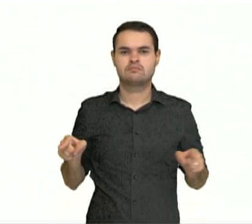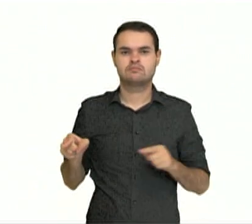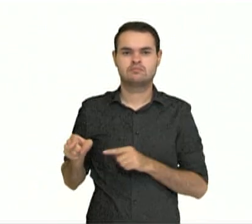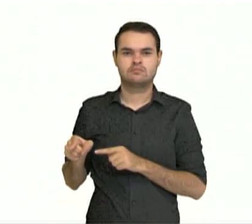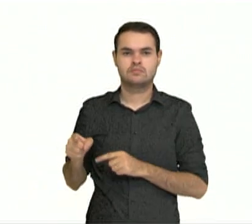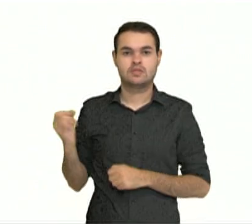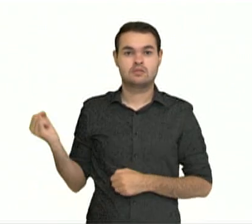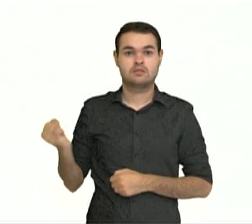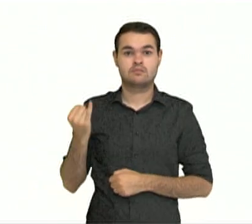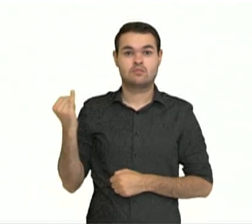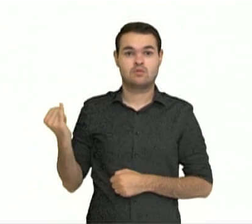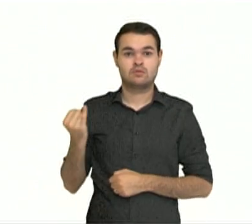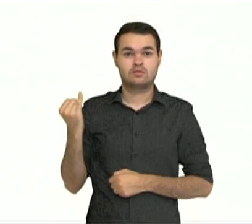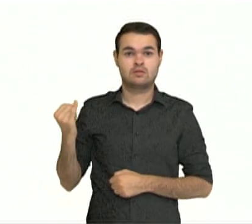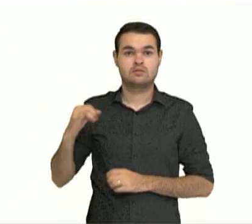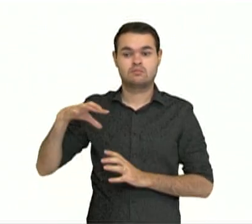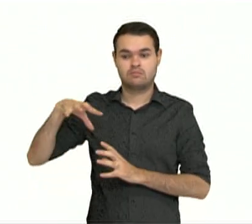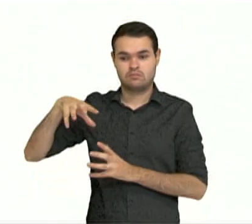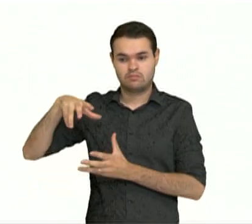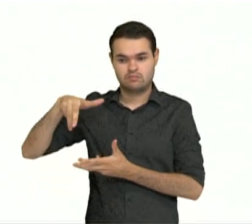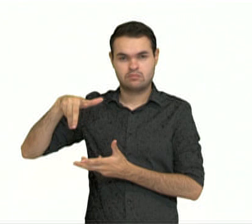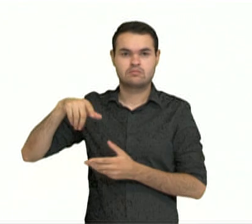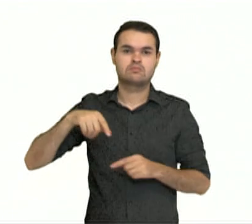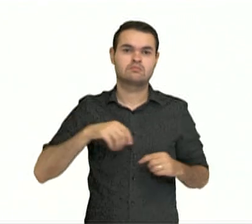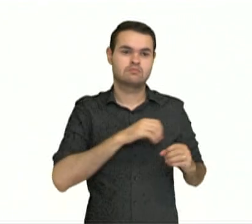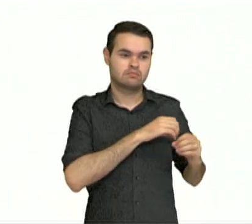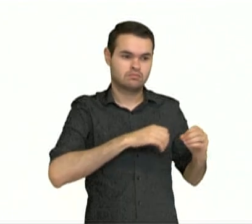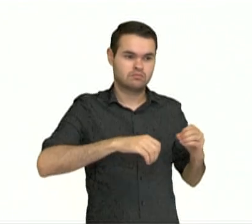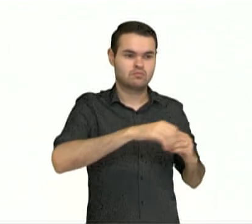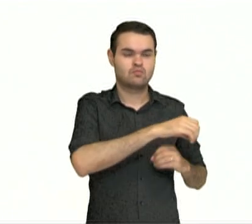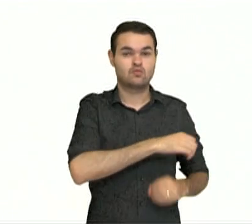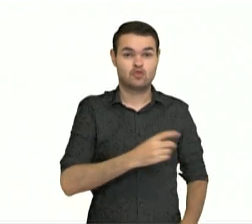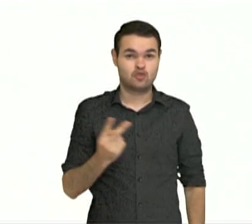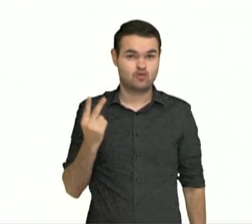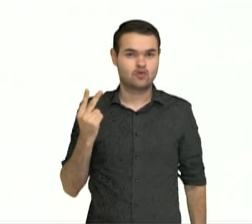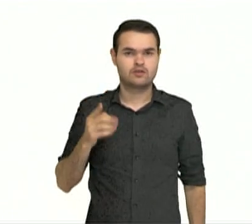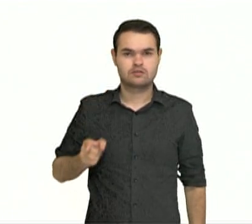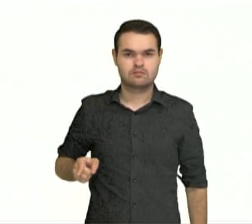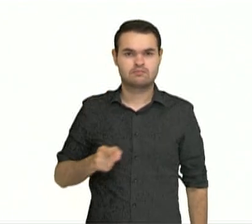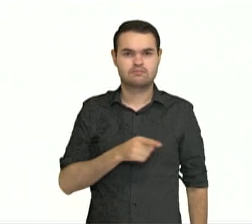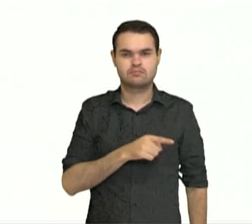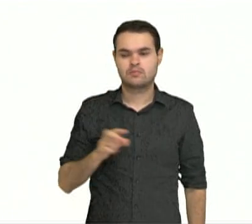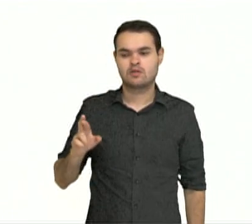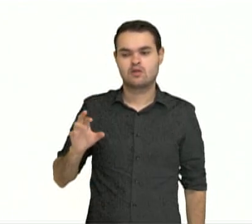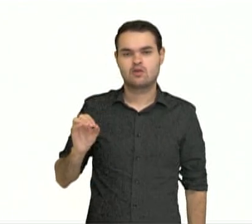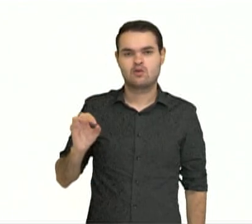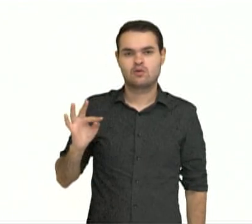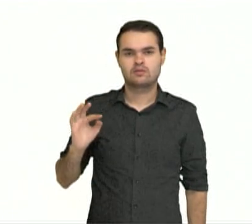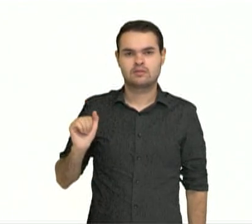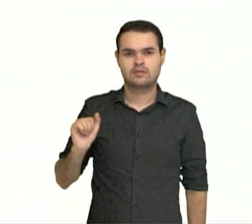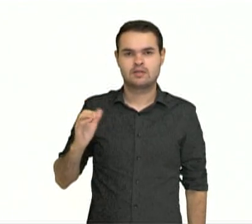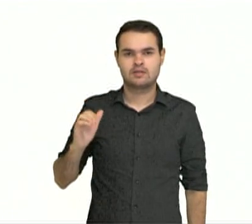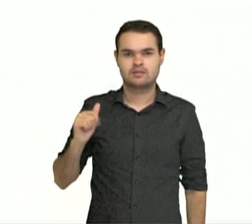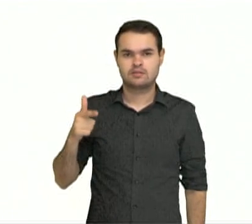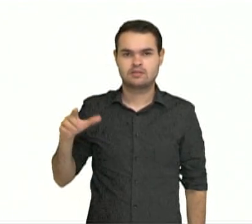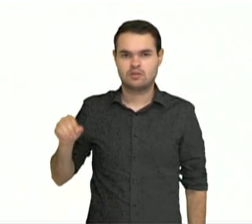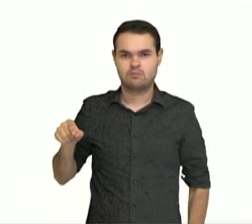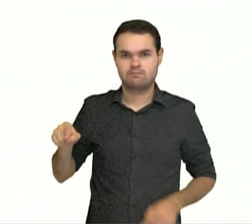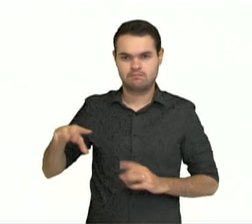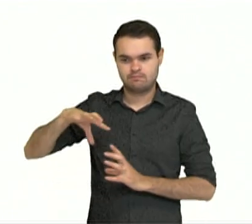importantes, a Terra realiza esses dois movimentos que são a rotação e a translação e que